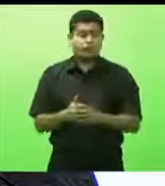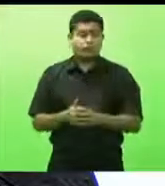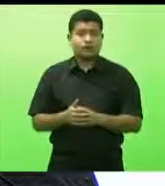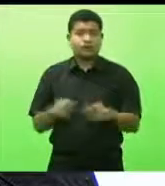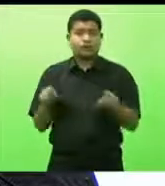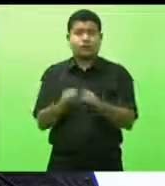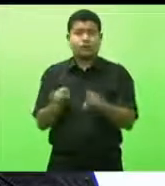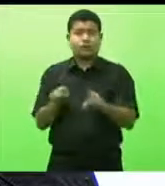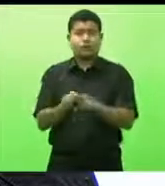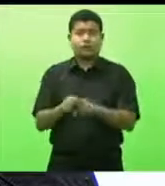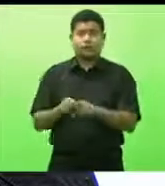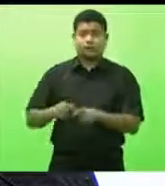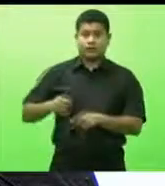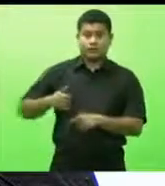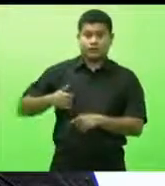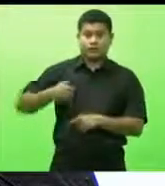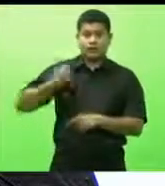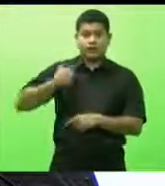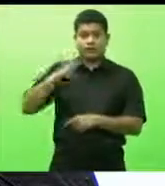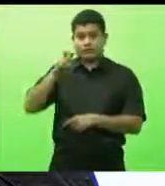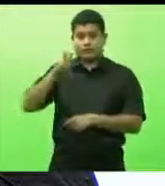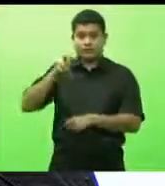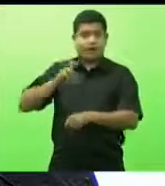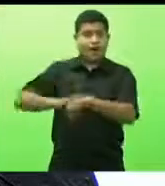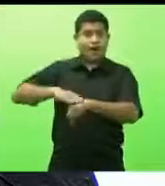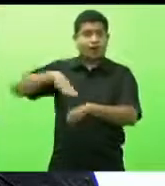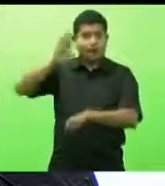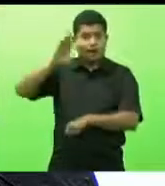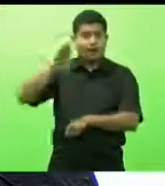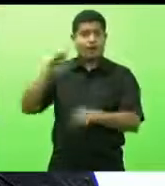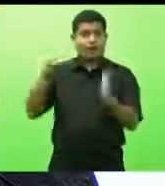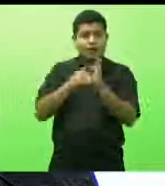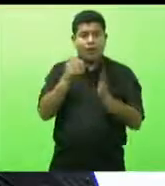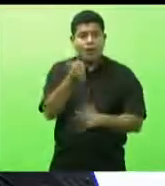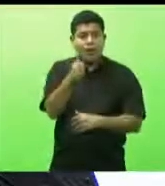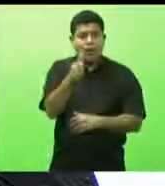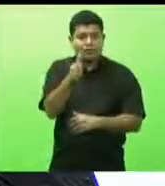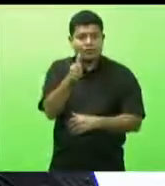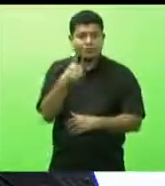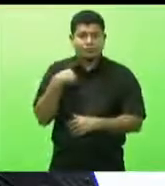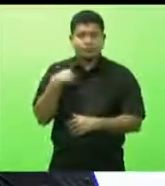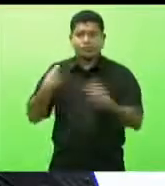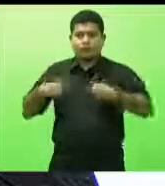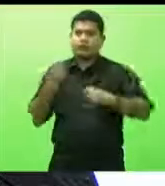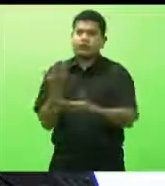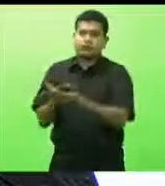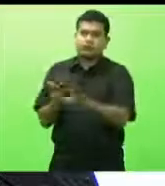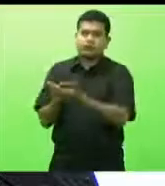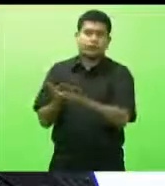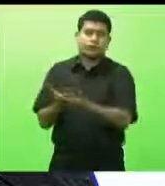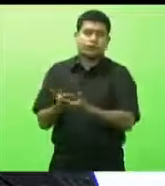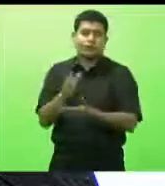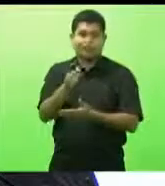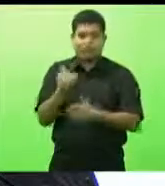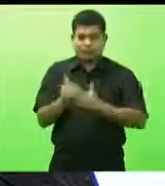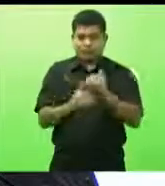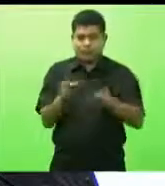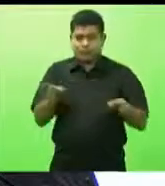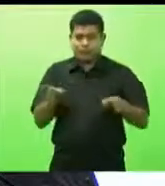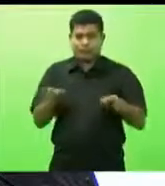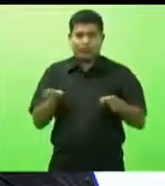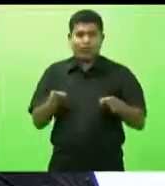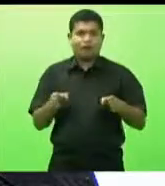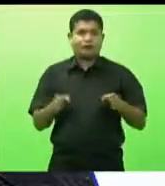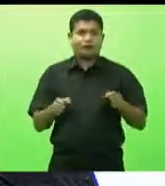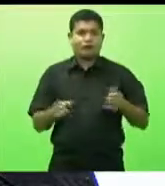estudo porque que seja obrigatório depois dos onze anos. Mas, nesse período de desenvolvimento, de formação, principalmente nessa fase